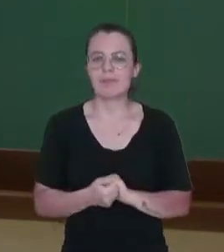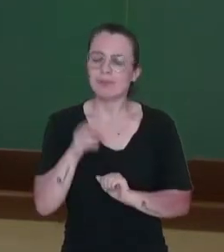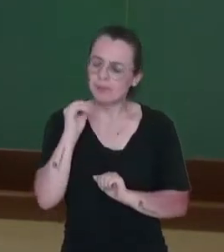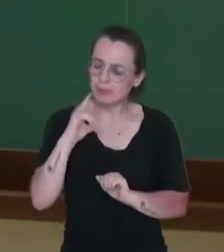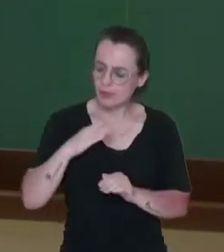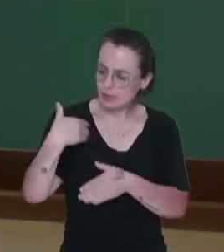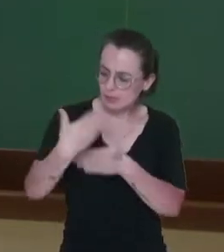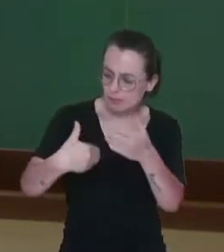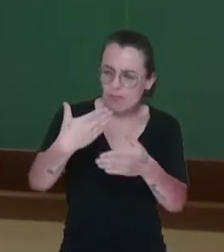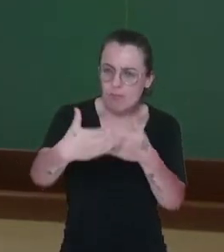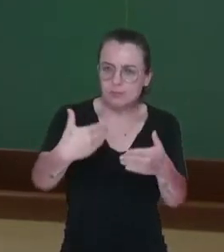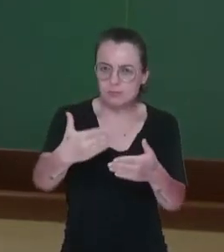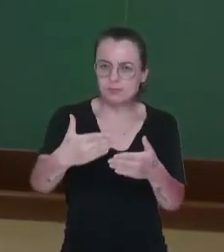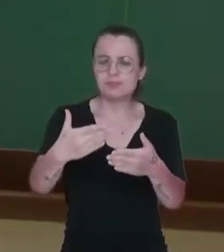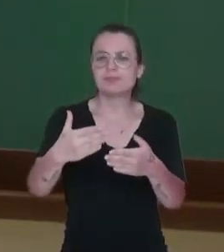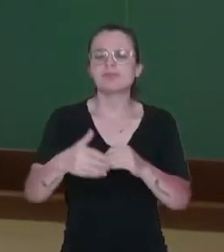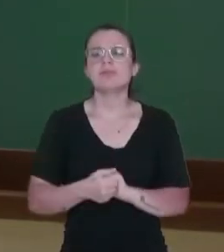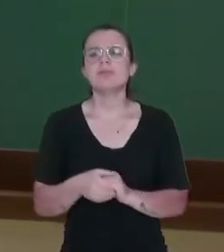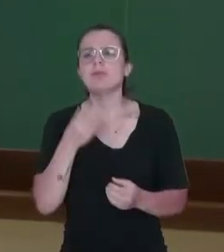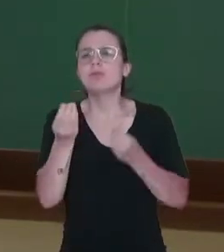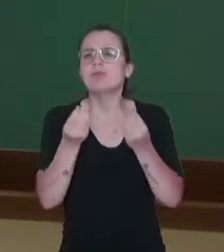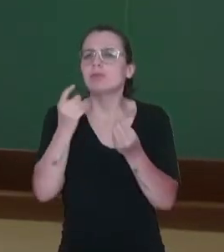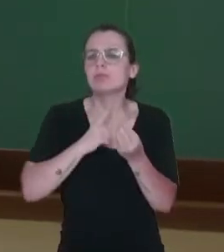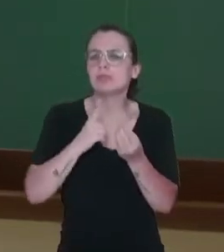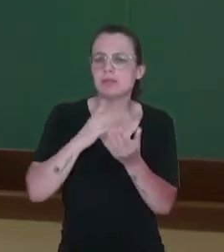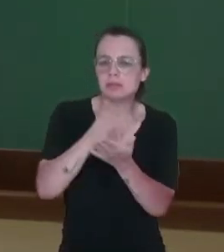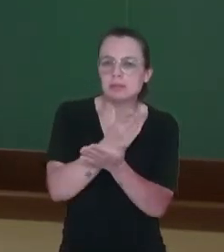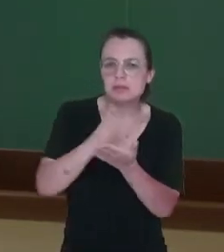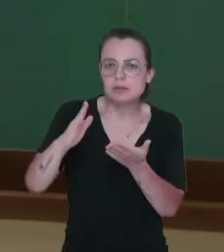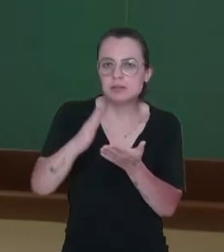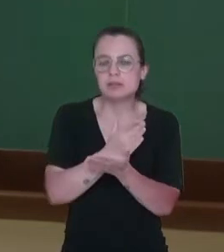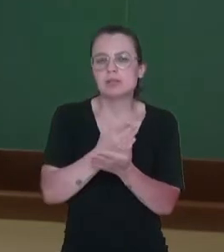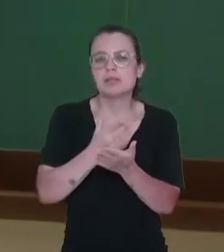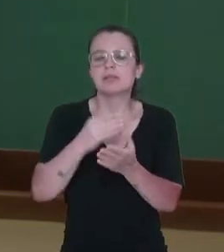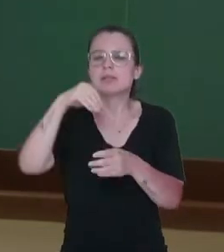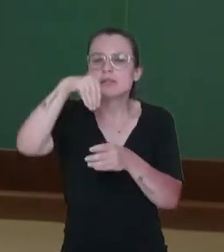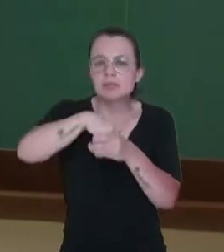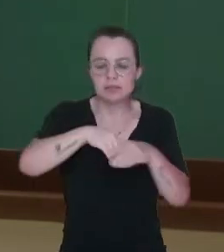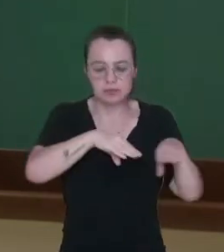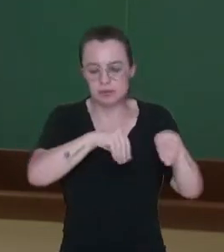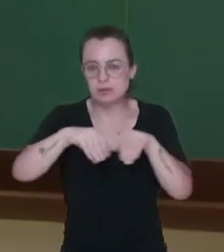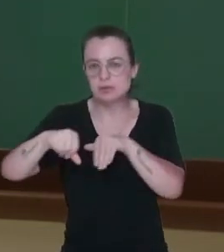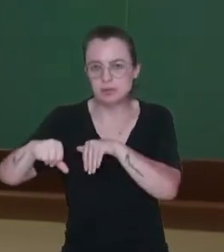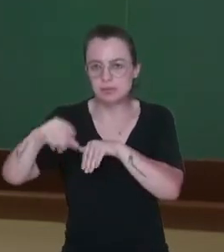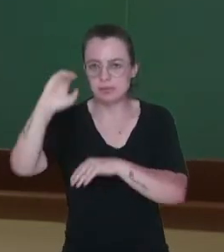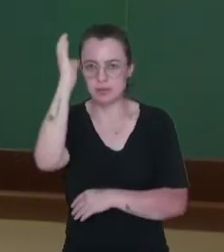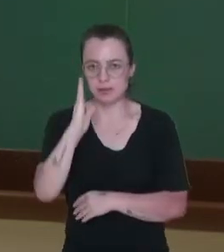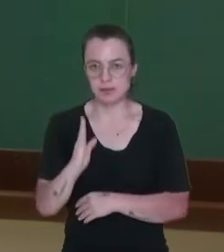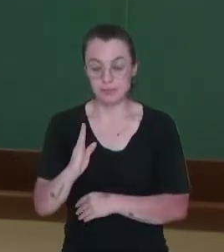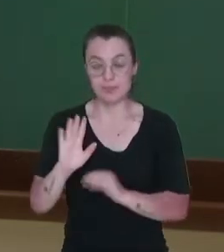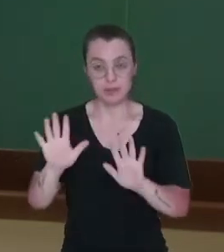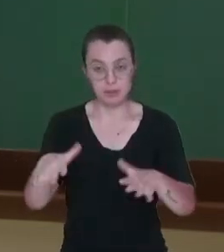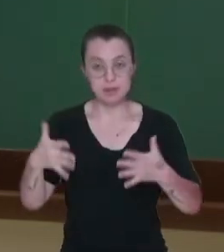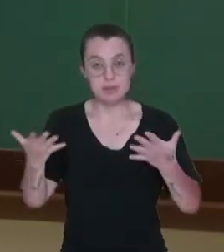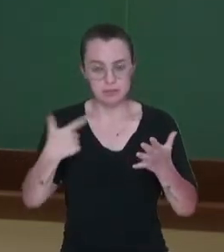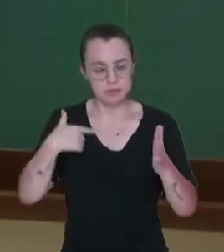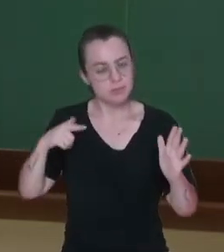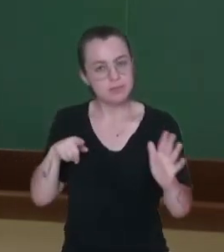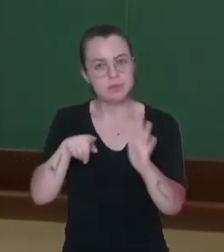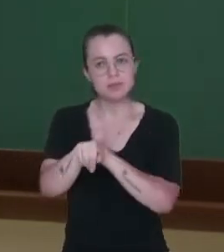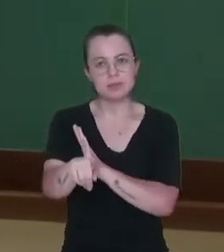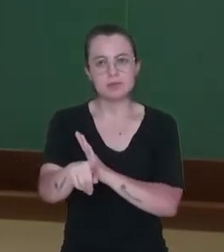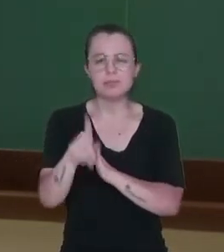quais foram as principais divisões feitas no território brasileiro? E aí então eu pergunto para vocês,